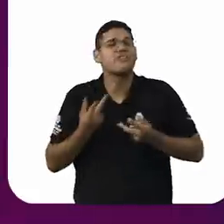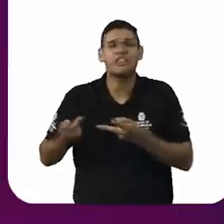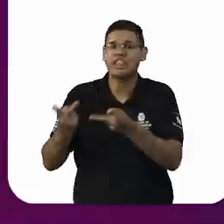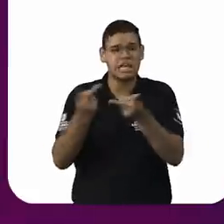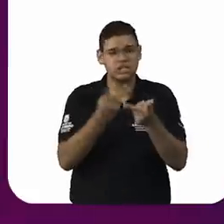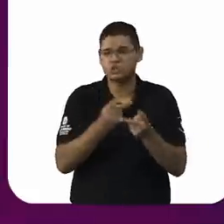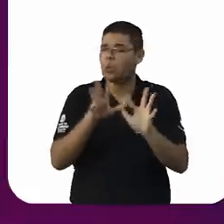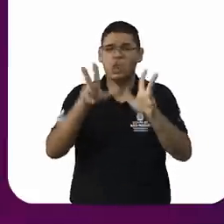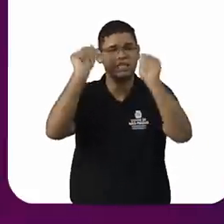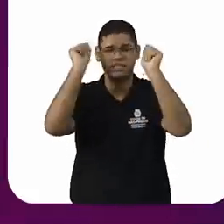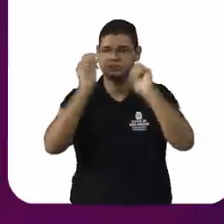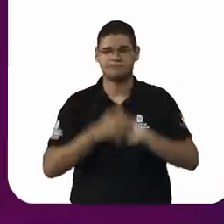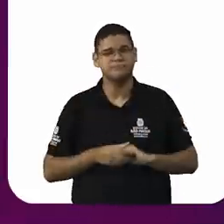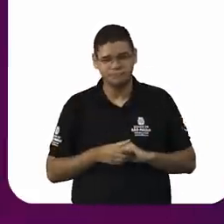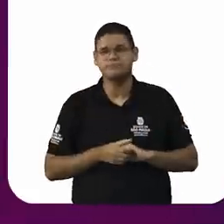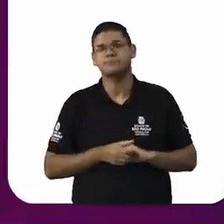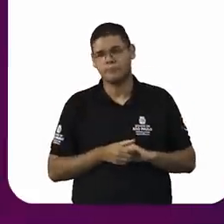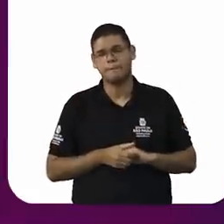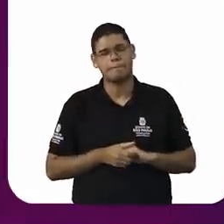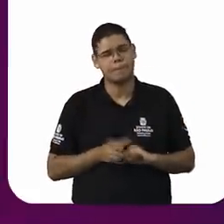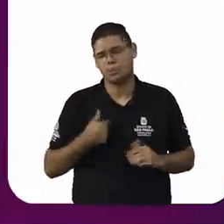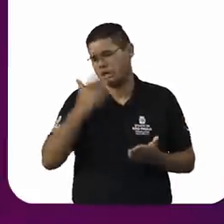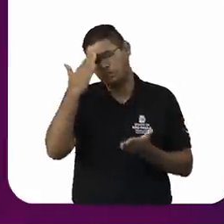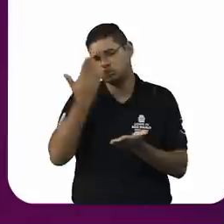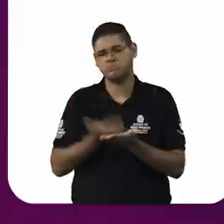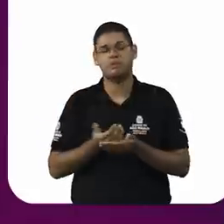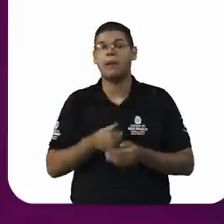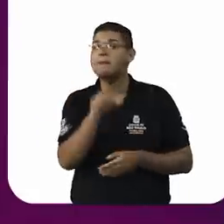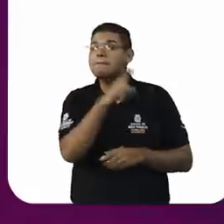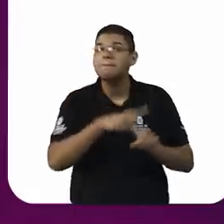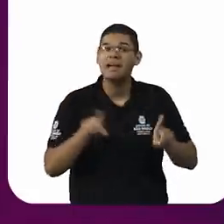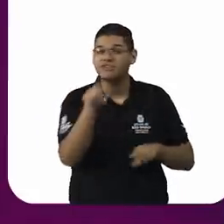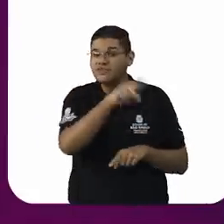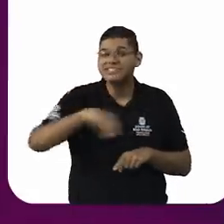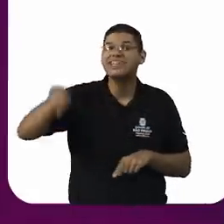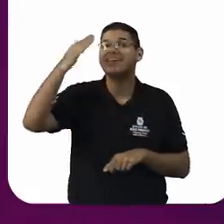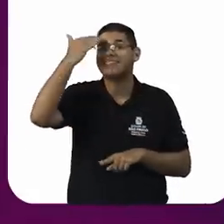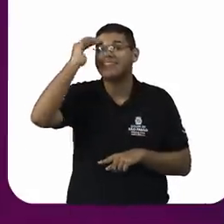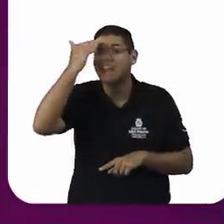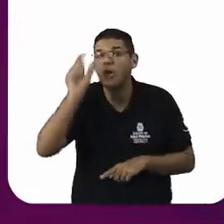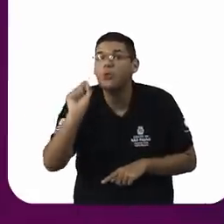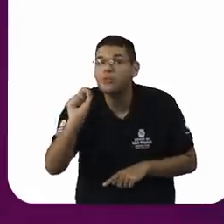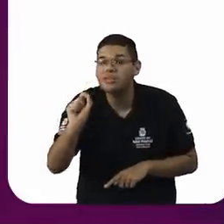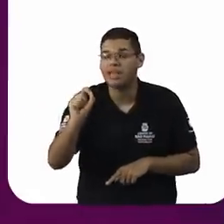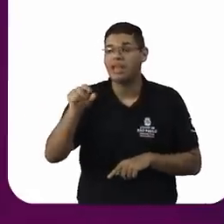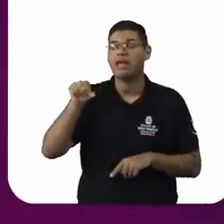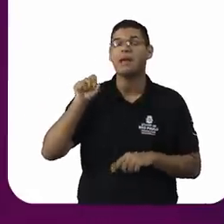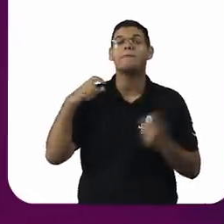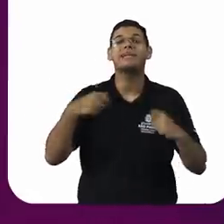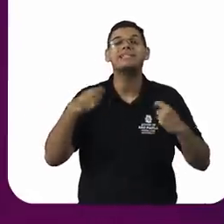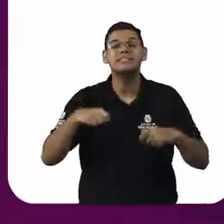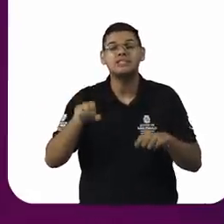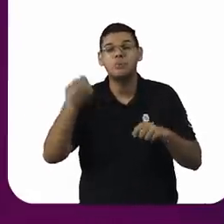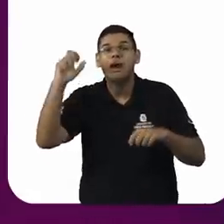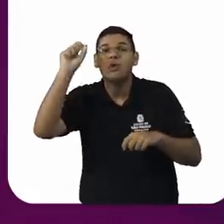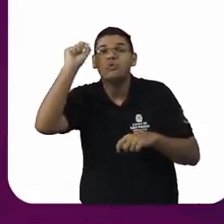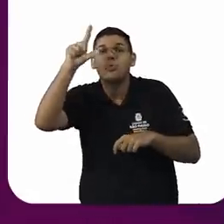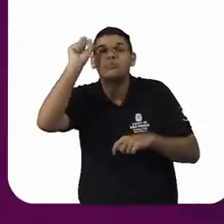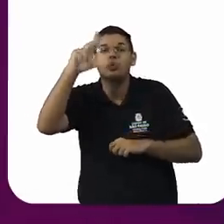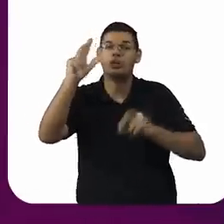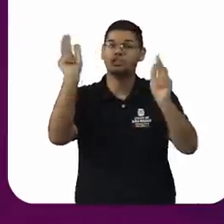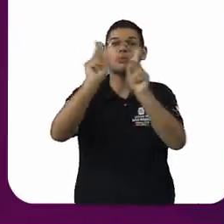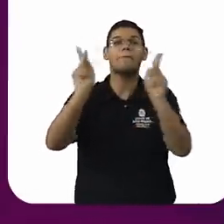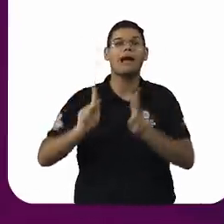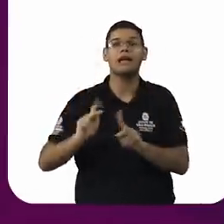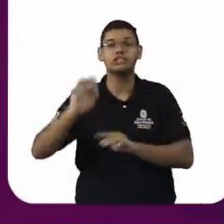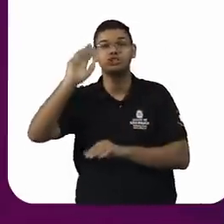que entendam que o papel da religião é promover essa cultura de paz. Eu estou pensando,